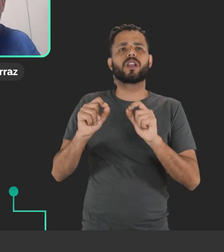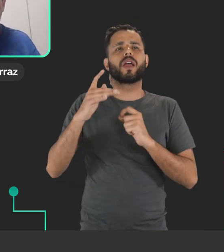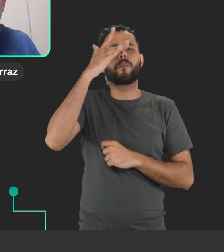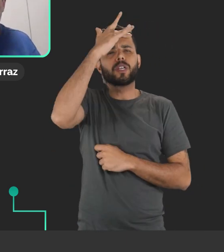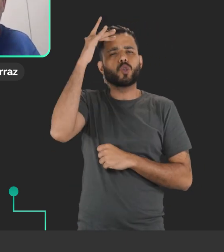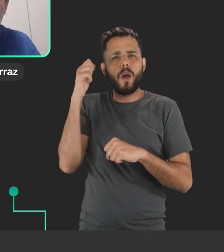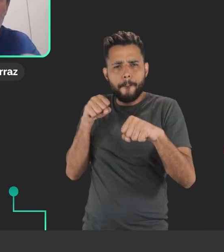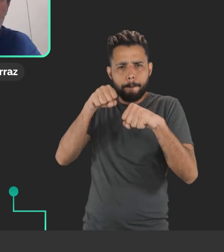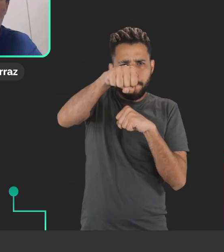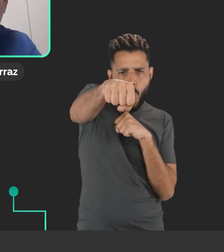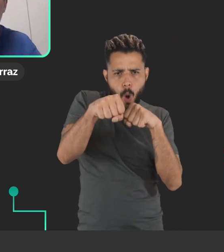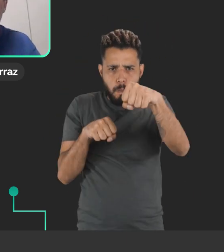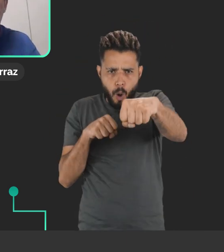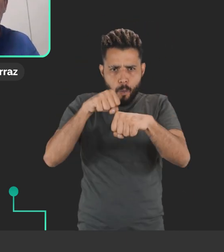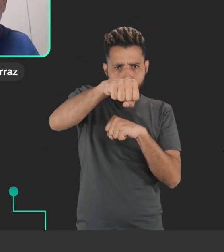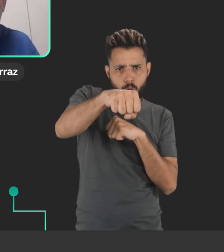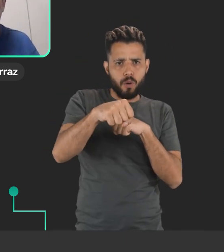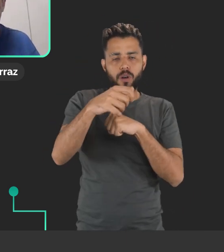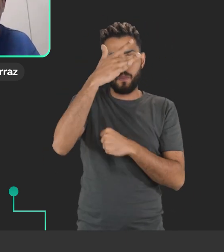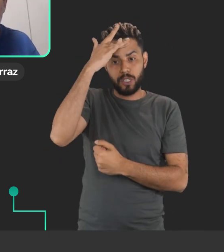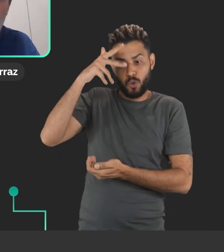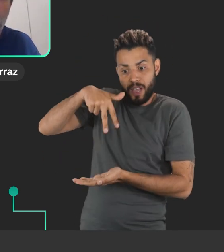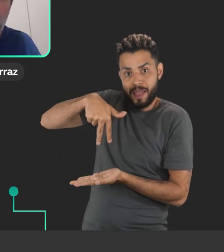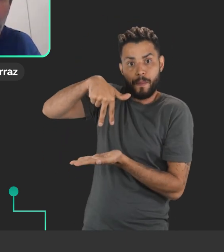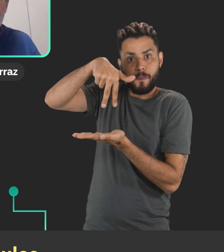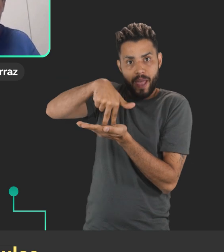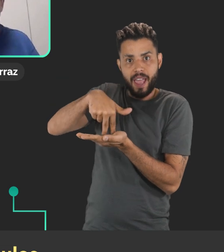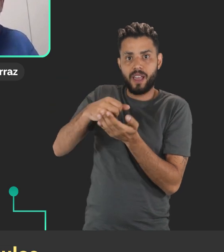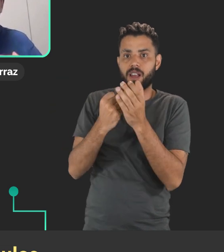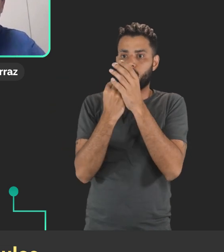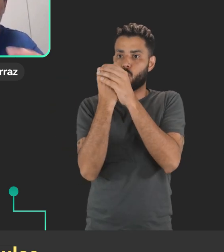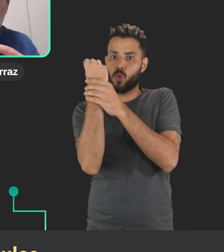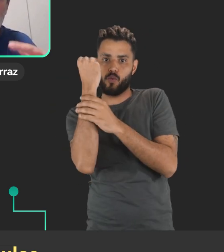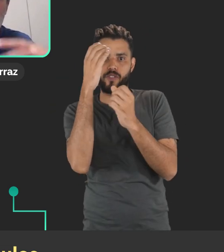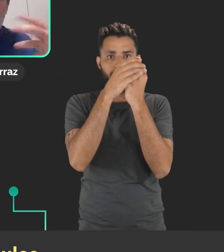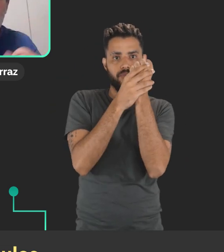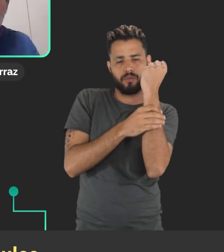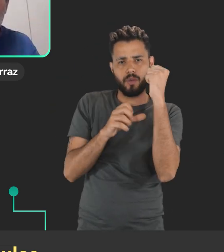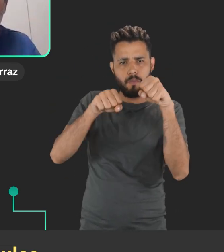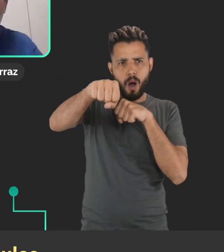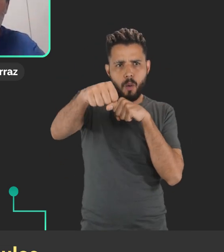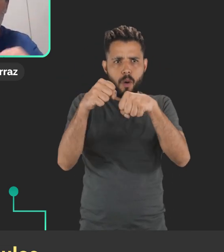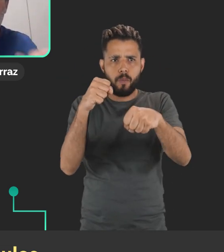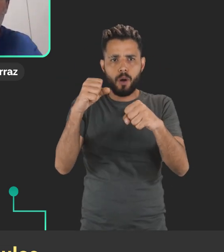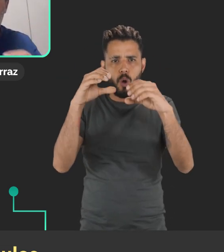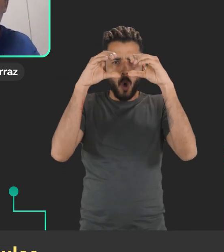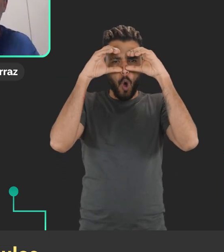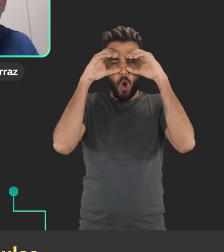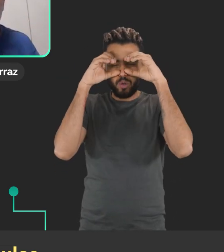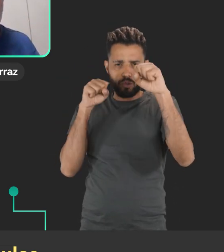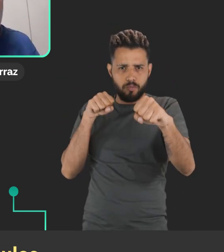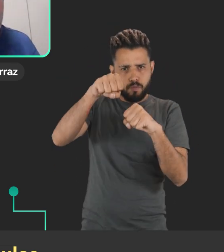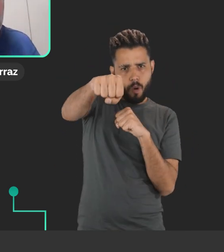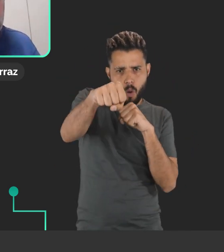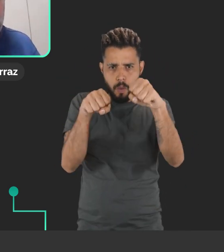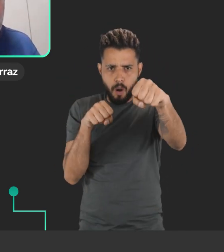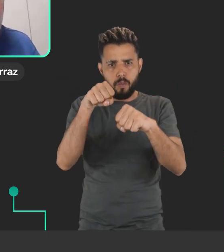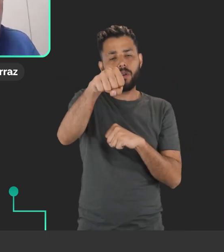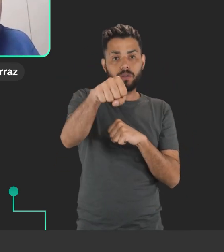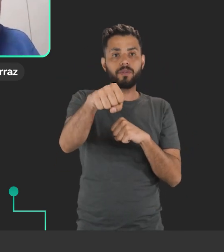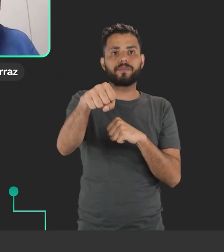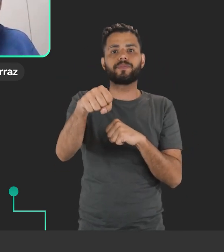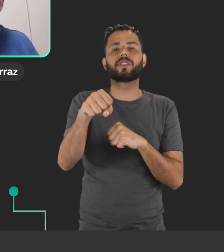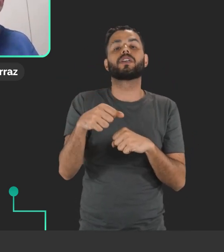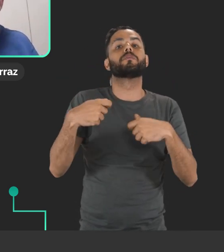pessoa, como se ela estivesse lutando box, né? Então, ela está de pé, ela está com duas luvas, né? Está com óculos e ela está fazendo alguns movimentos, né?